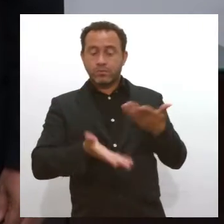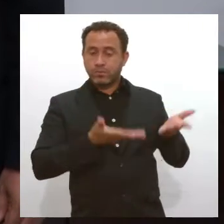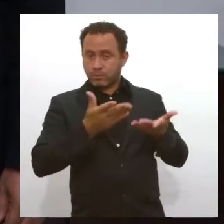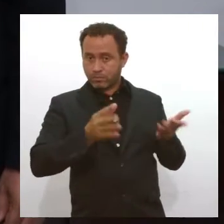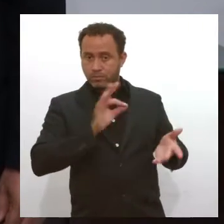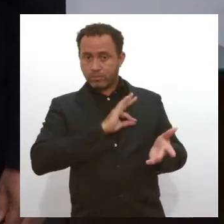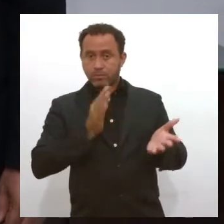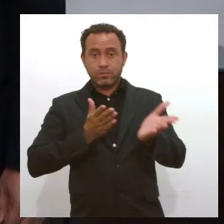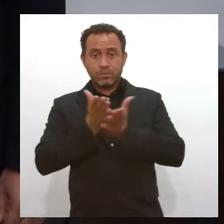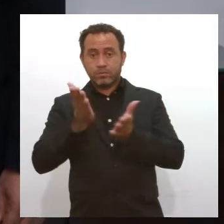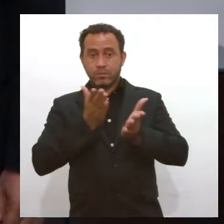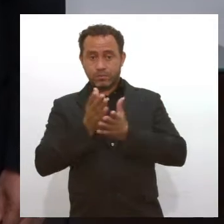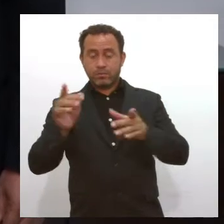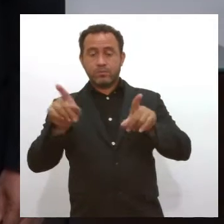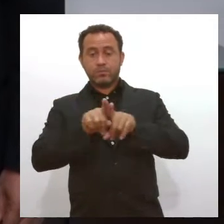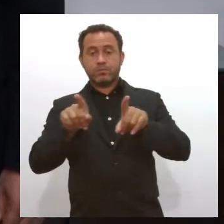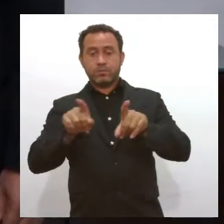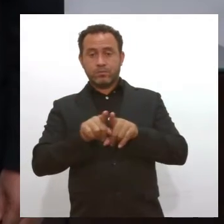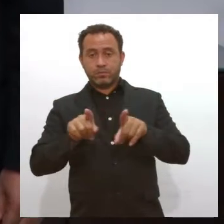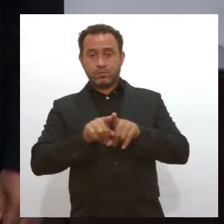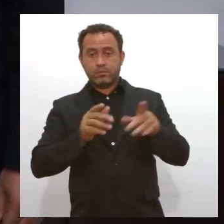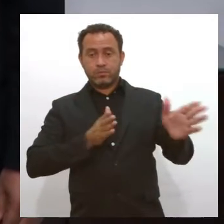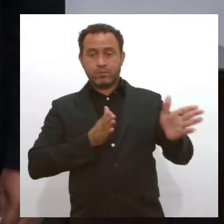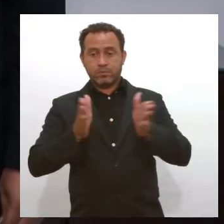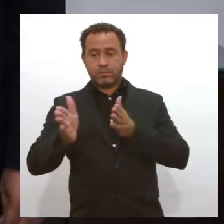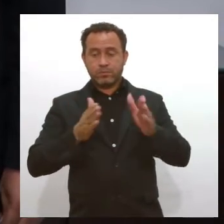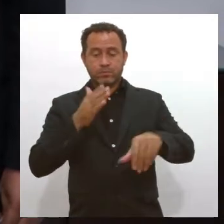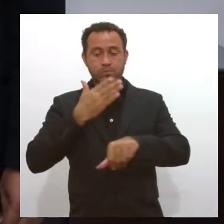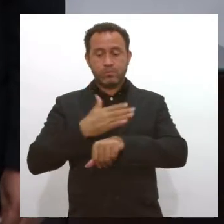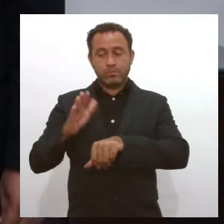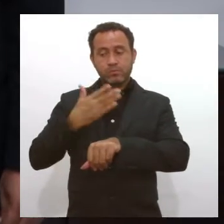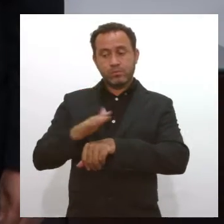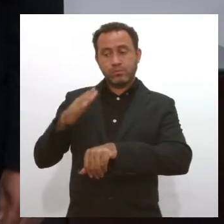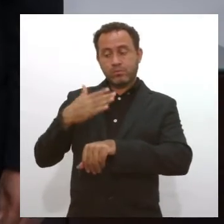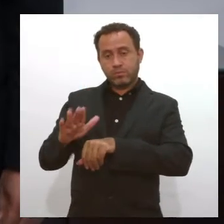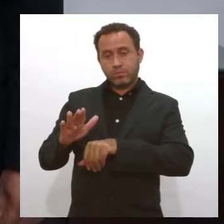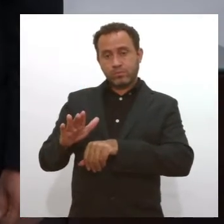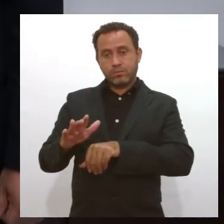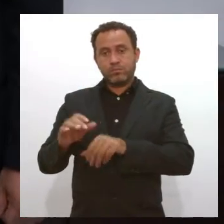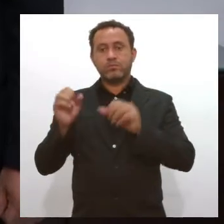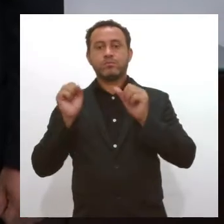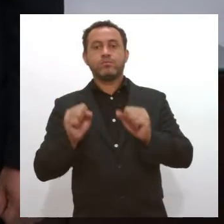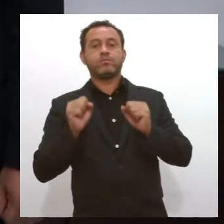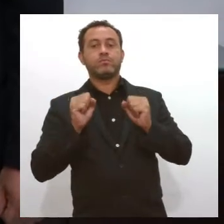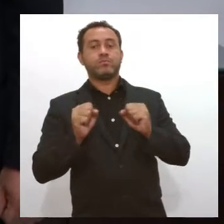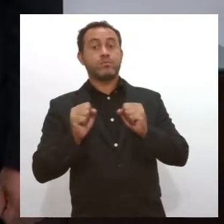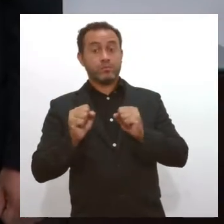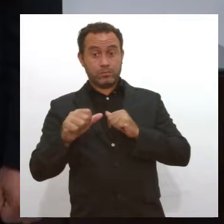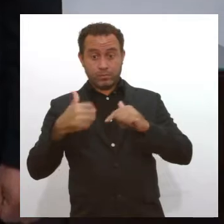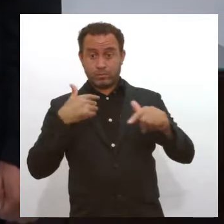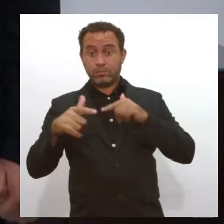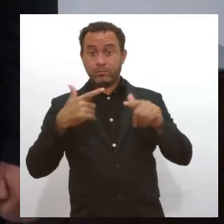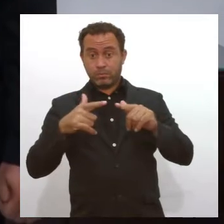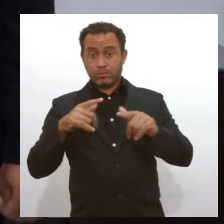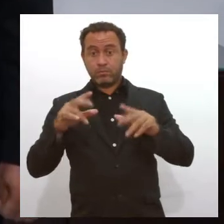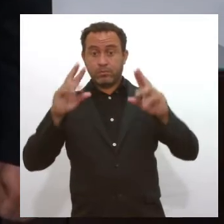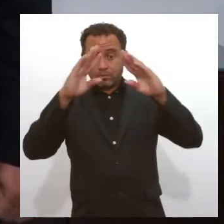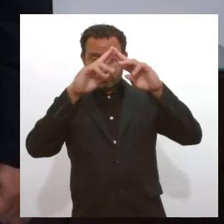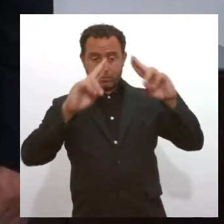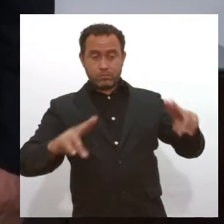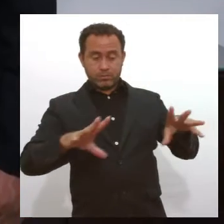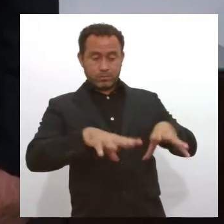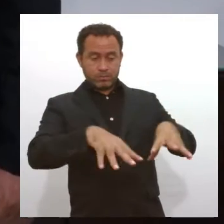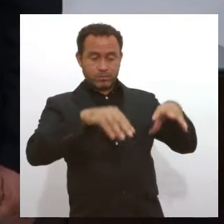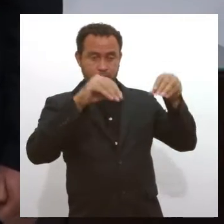aprove e eles também passarão por um período de treinamento para que possam atuar nos presídios. Exatamente.